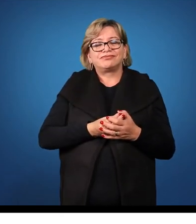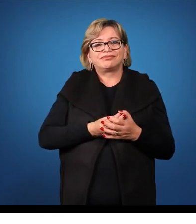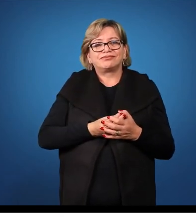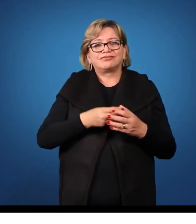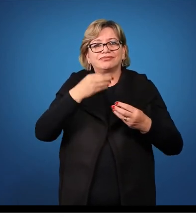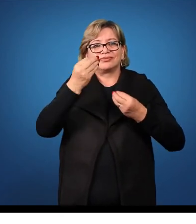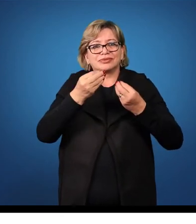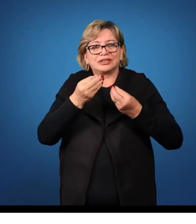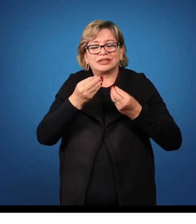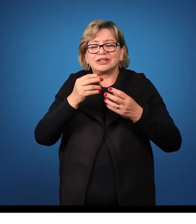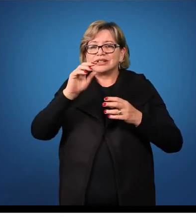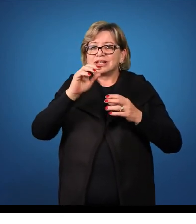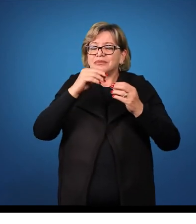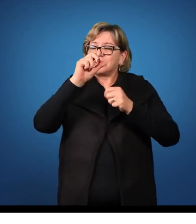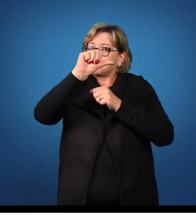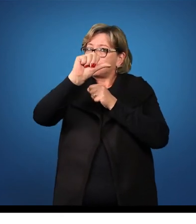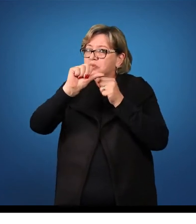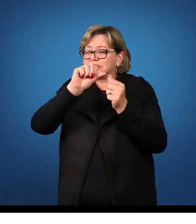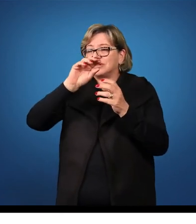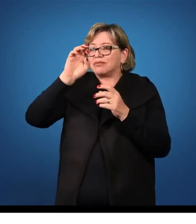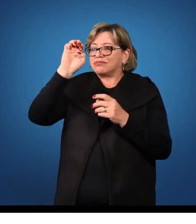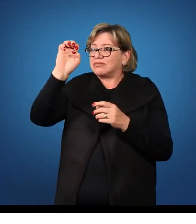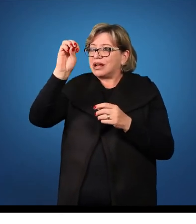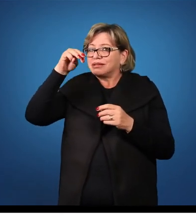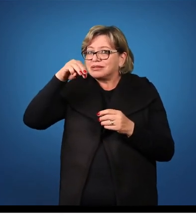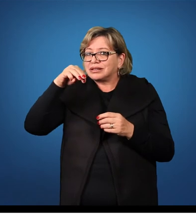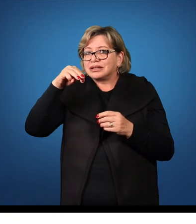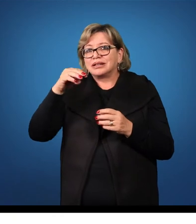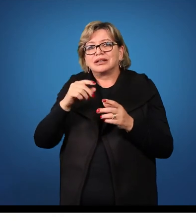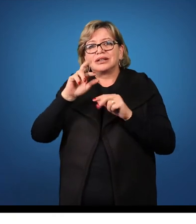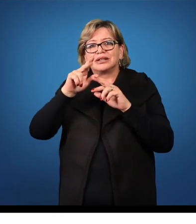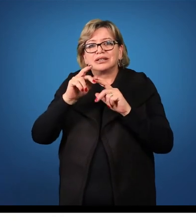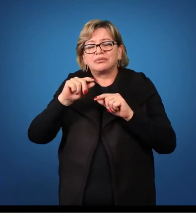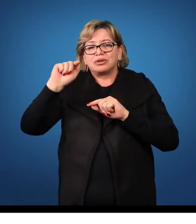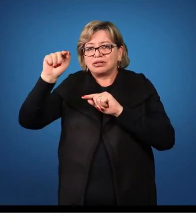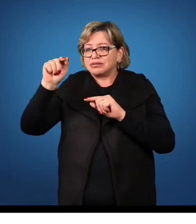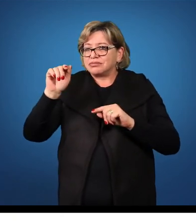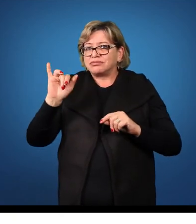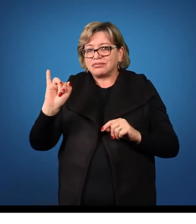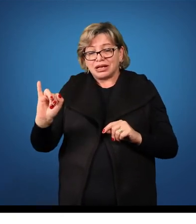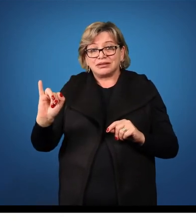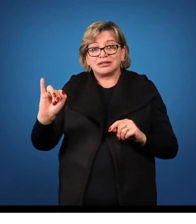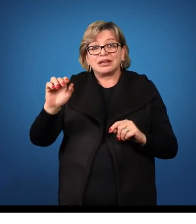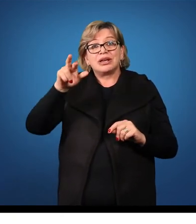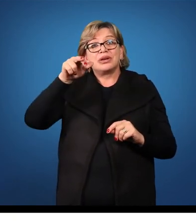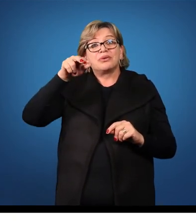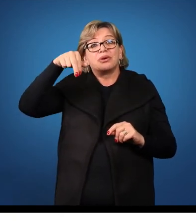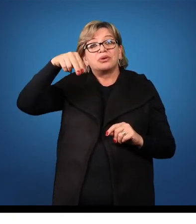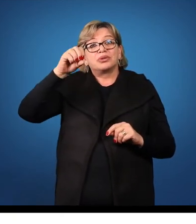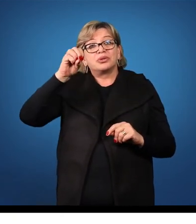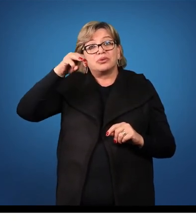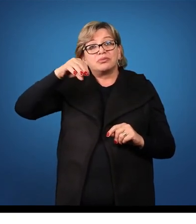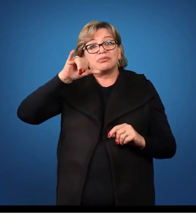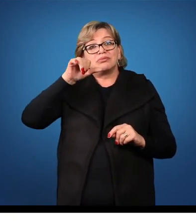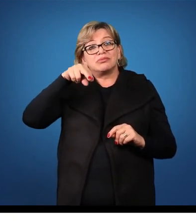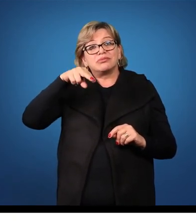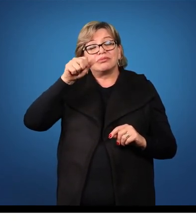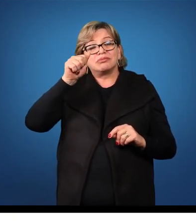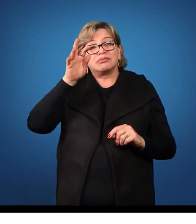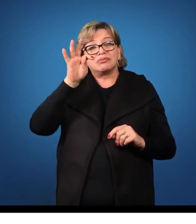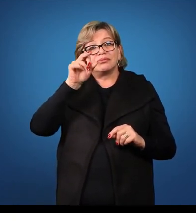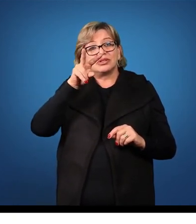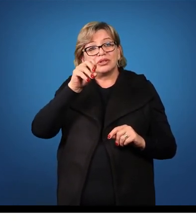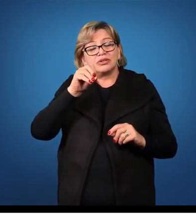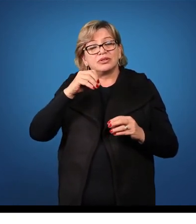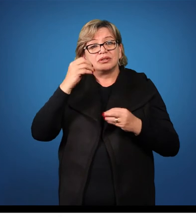PATREM, PATER, lembre-se, igual ao nominativo, e no ablativo PATRI.